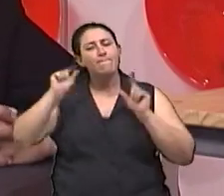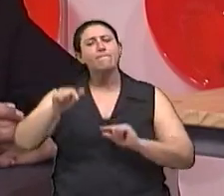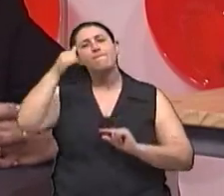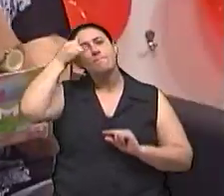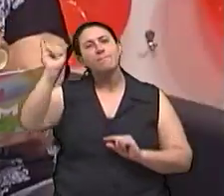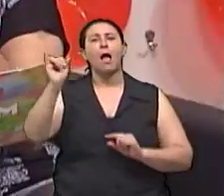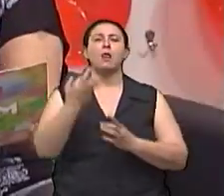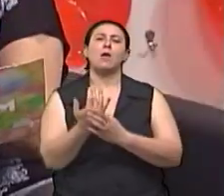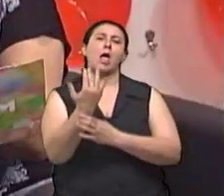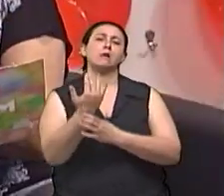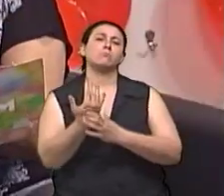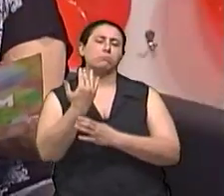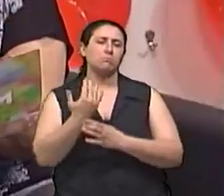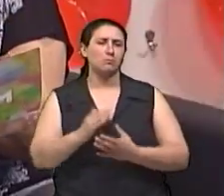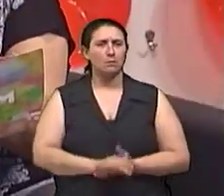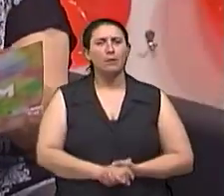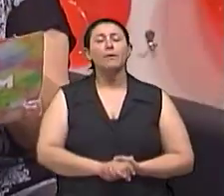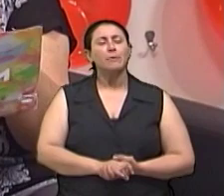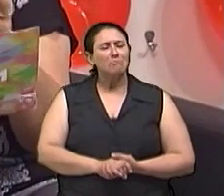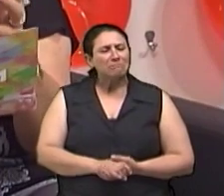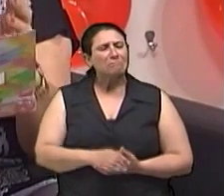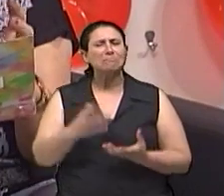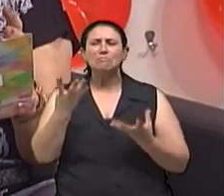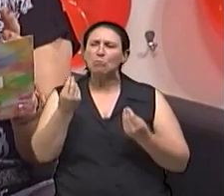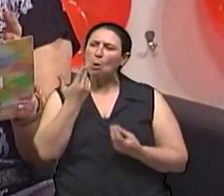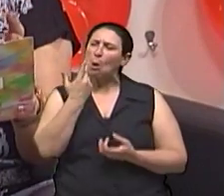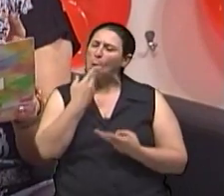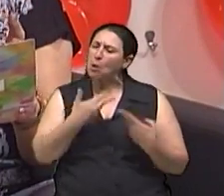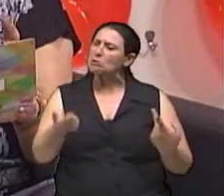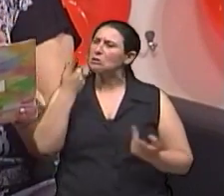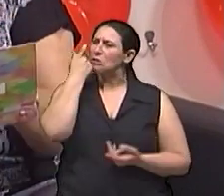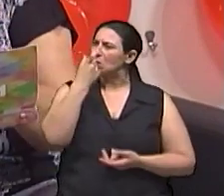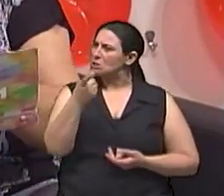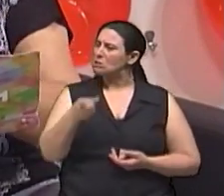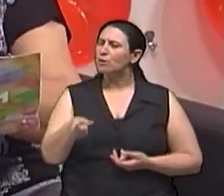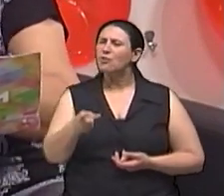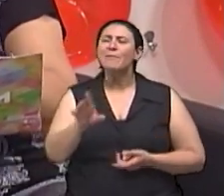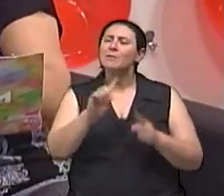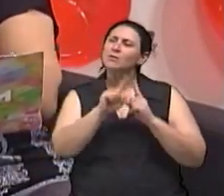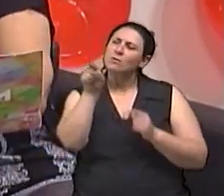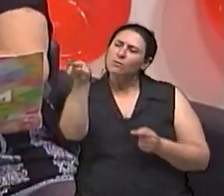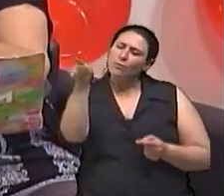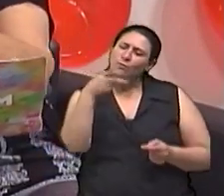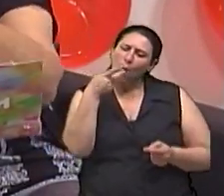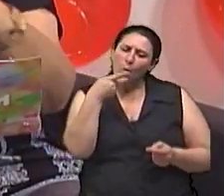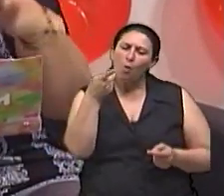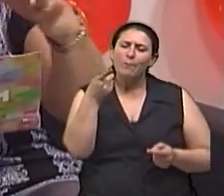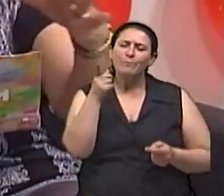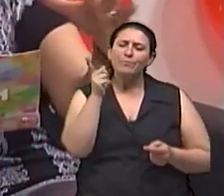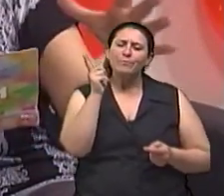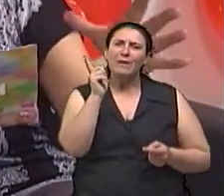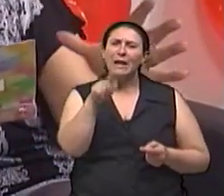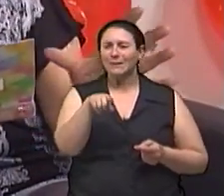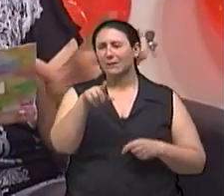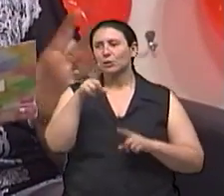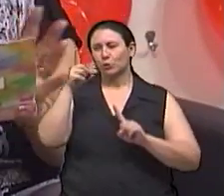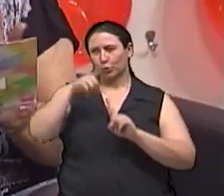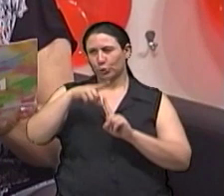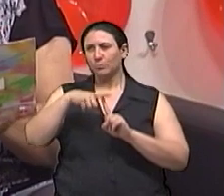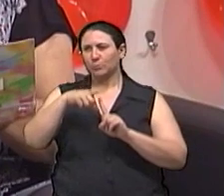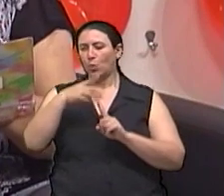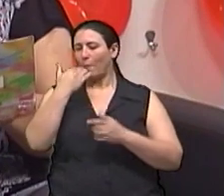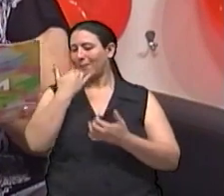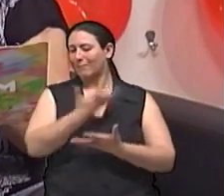gente chama Olha tudo que a gente está aprendendo, né? Mas eu queria pegar aquela questão também Do tipo de mesa que tem por